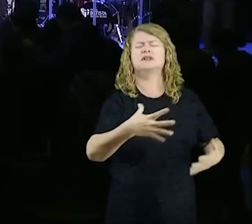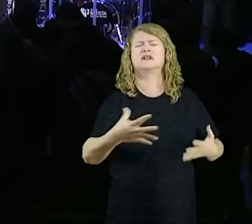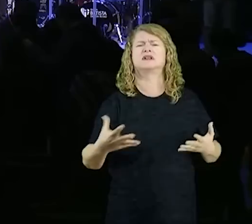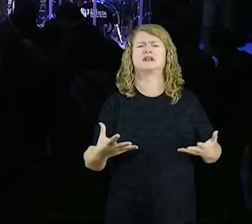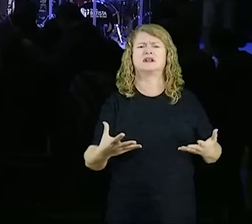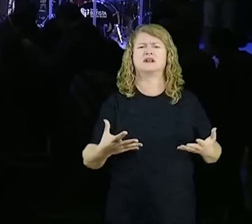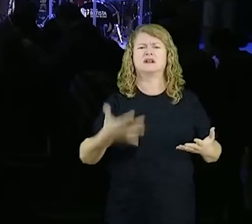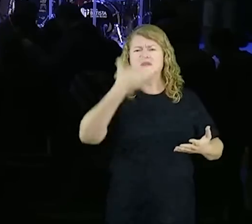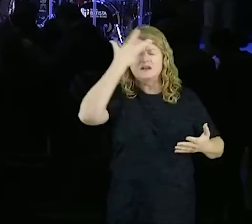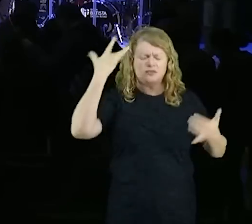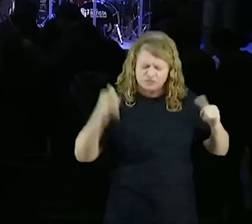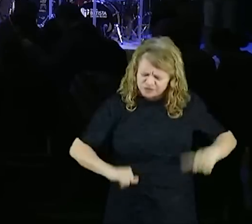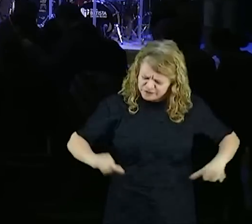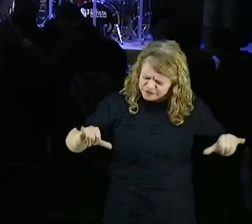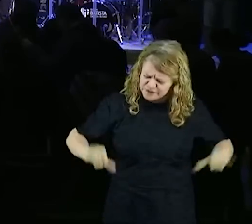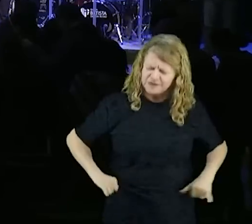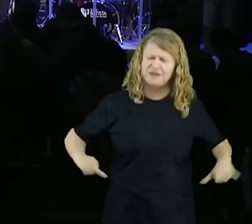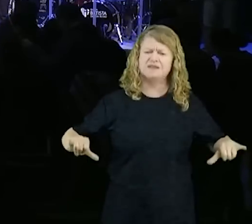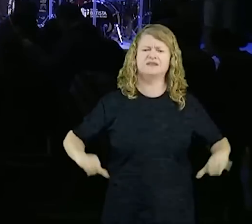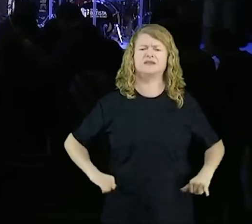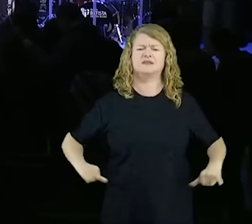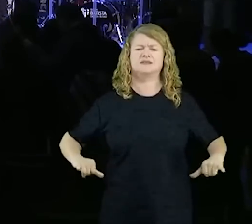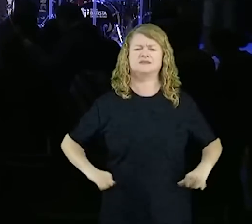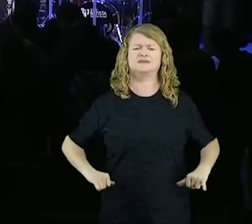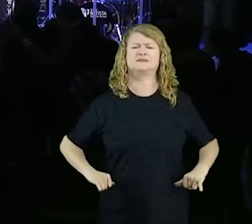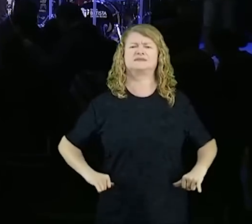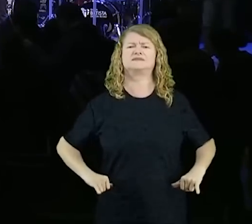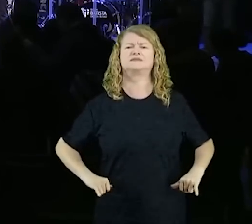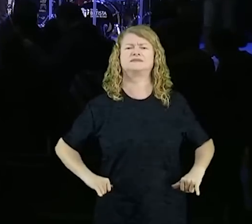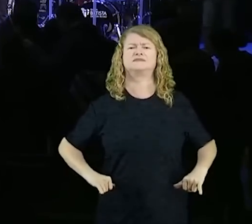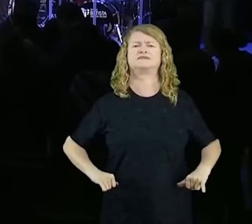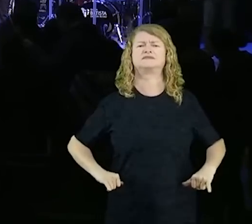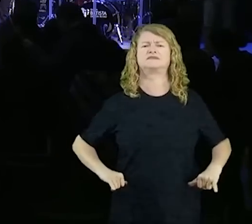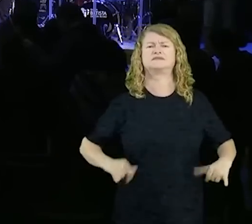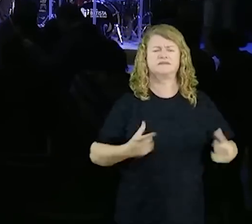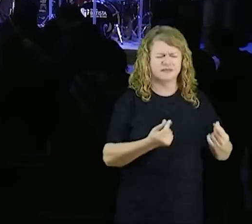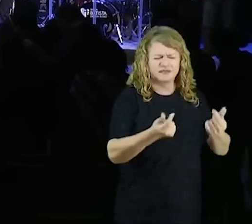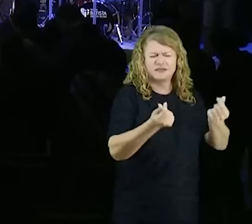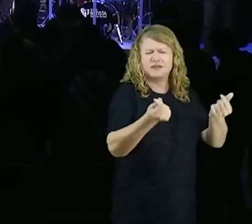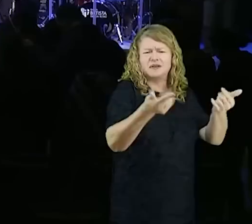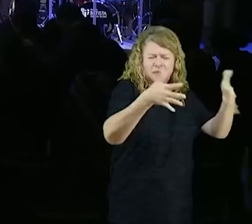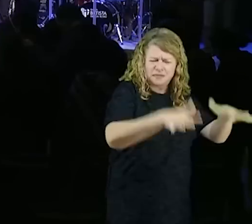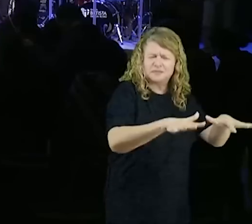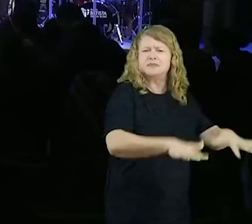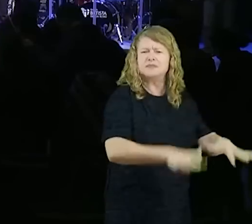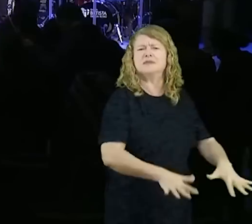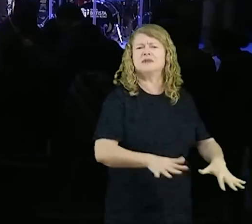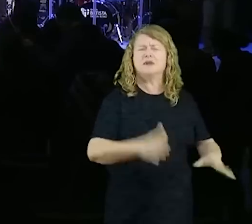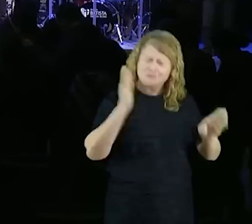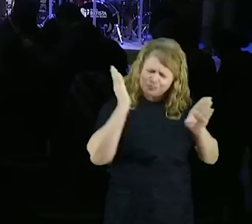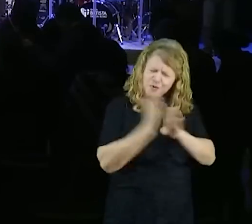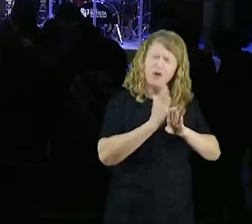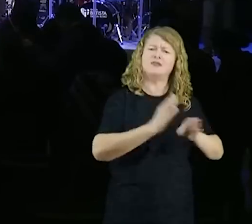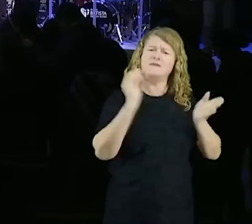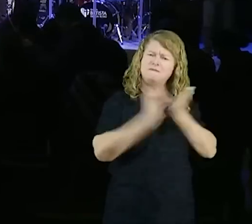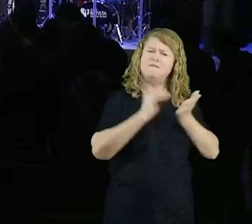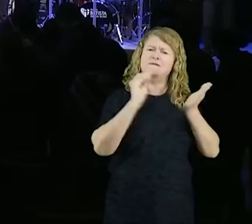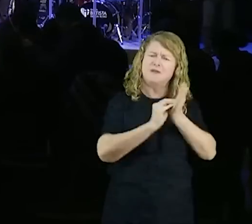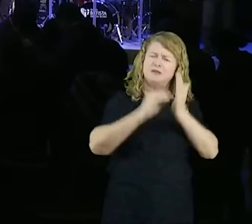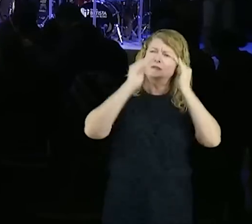pessoas que estão sofrendo, duras penas financeiras, por causa de desobediência,